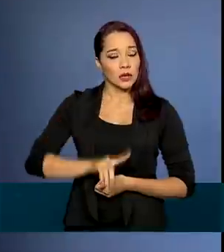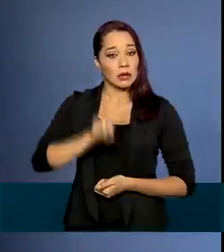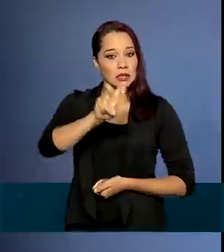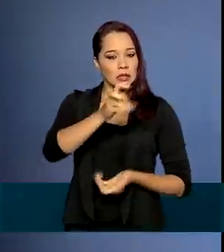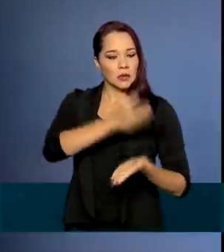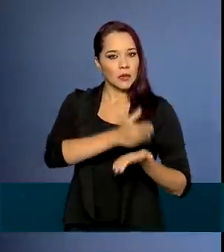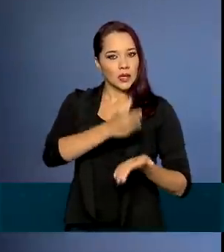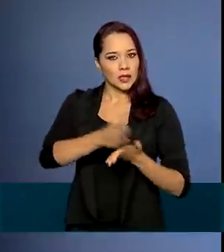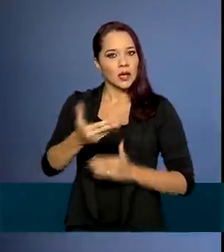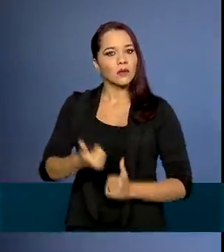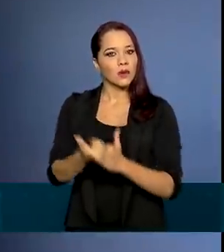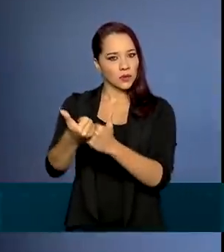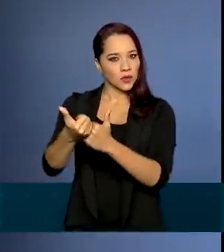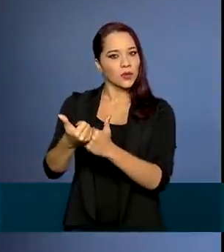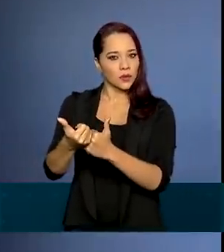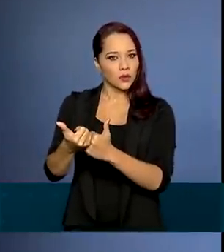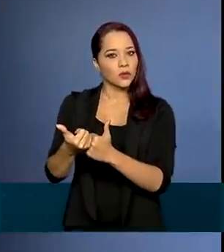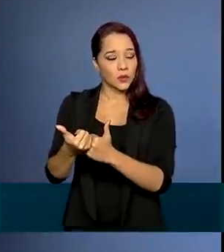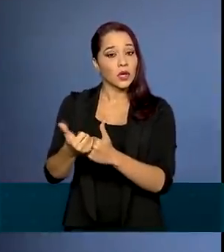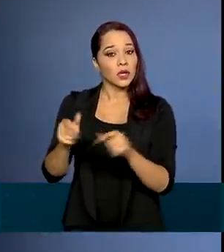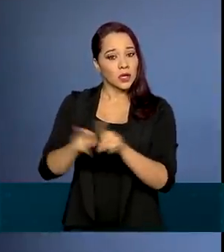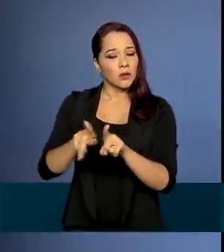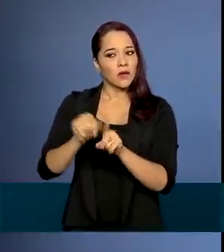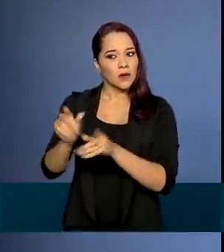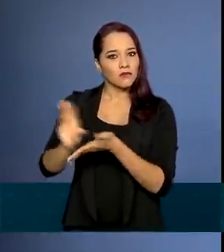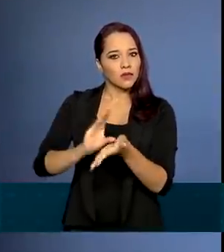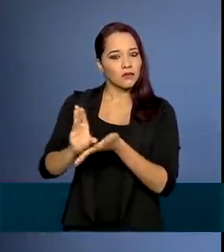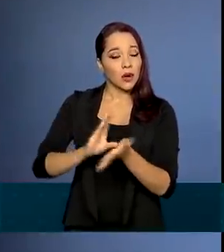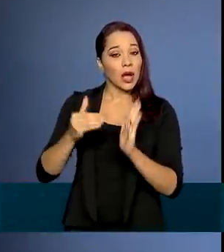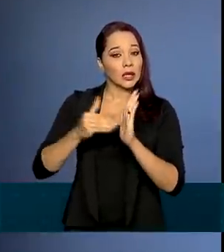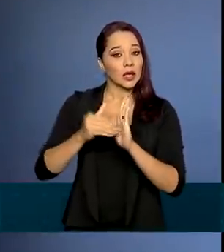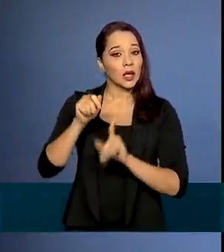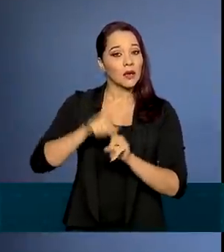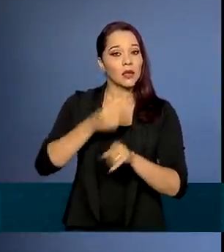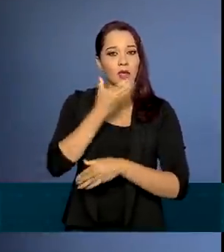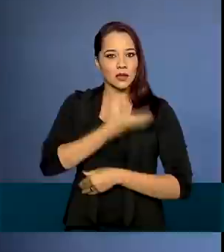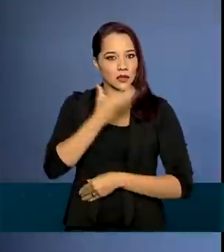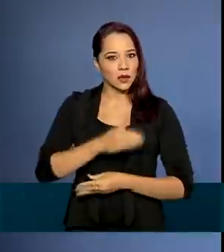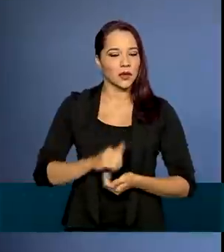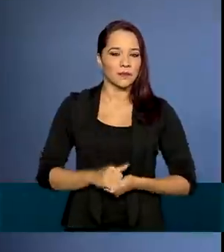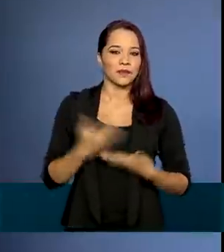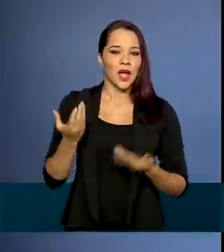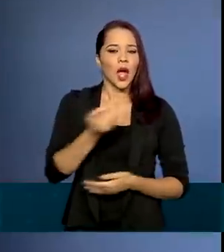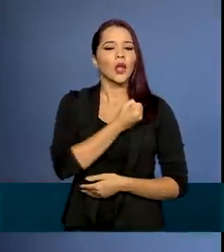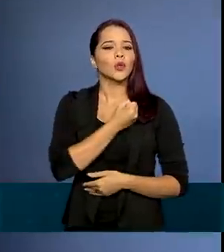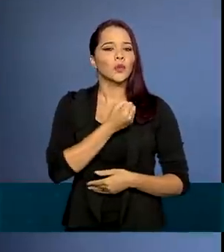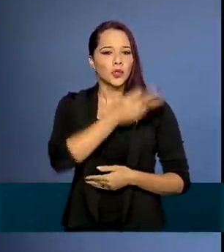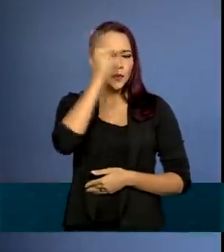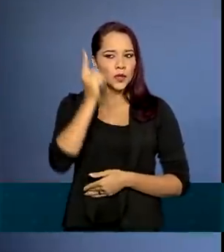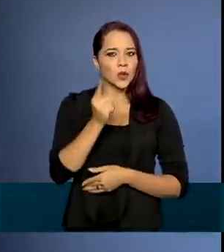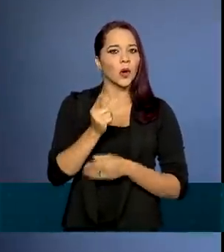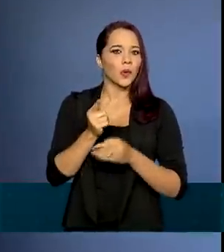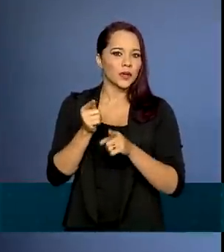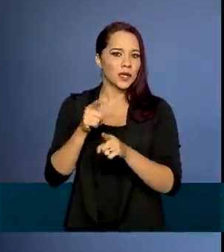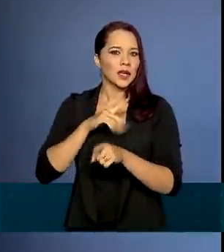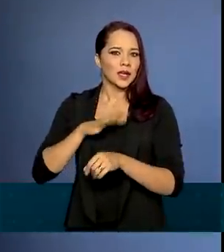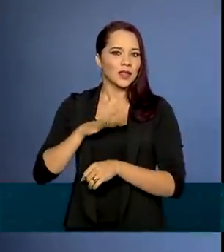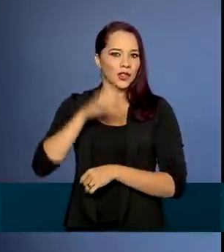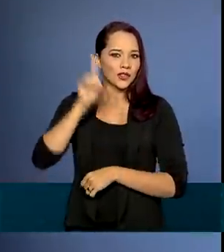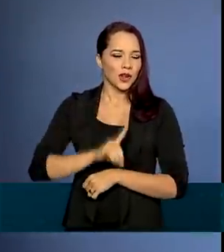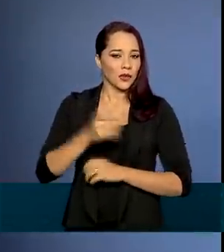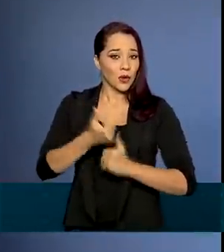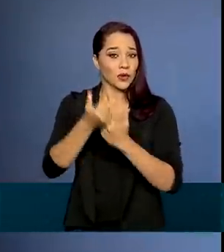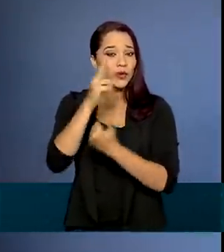parcelas do auxílio e vão receber os recursos até dezembro. Com isso, o número de brasileiros atendidos com o auxílio